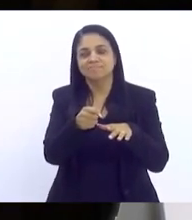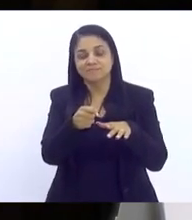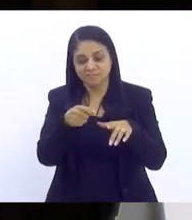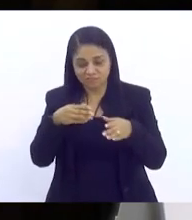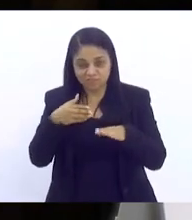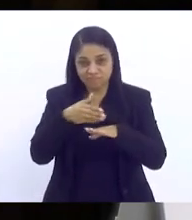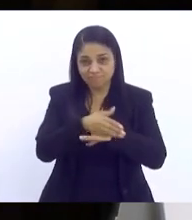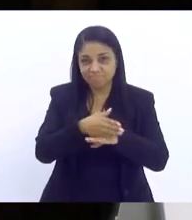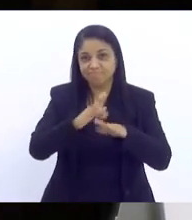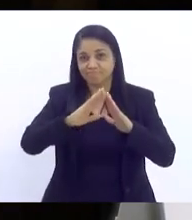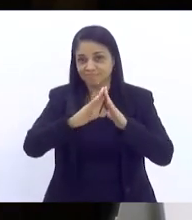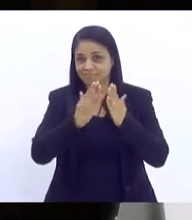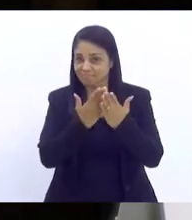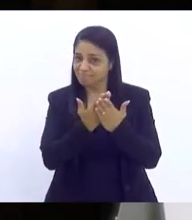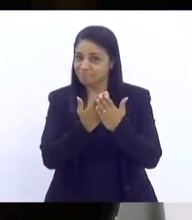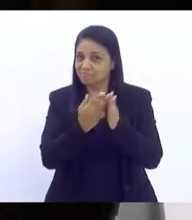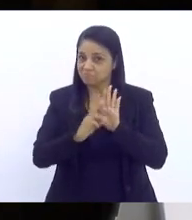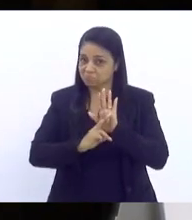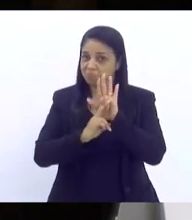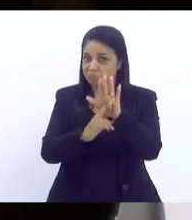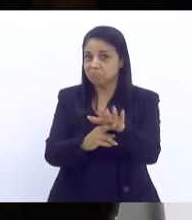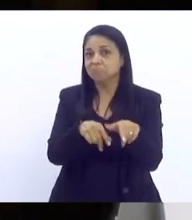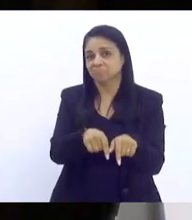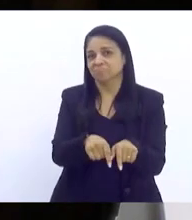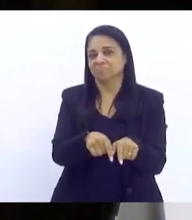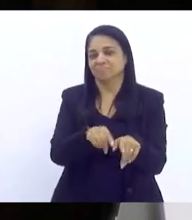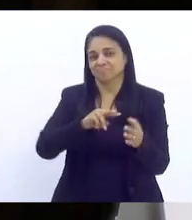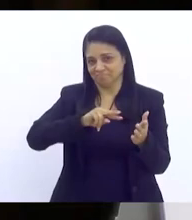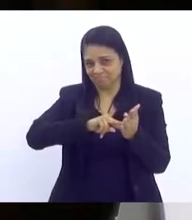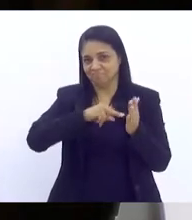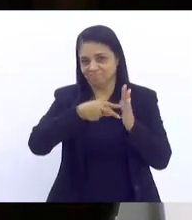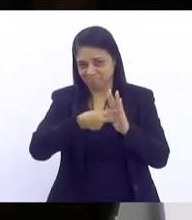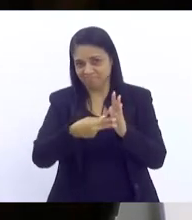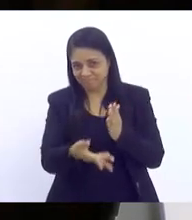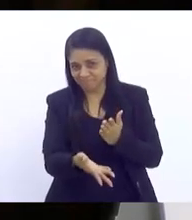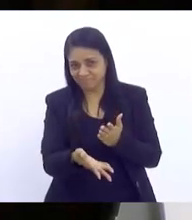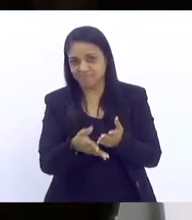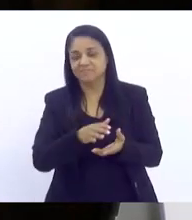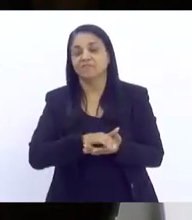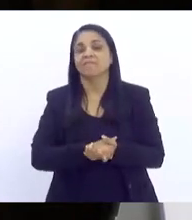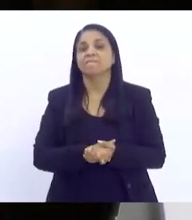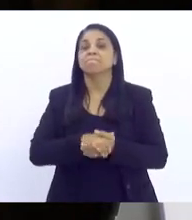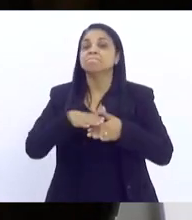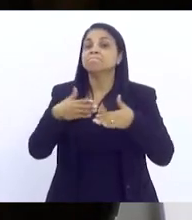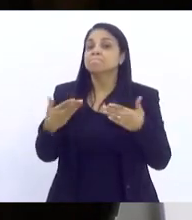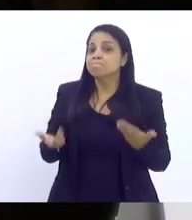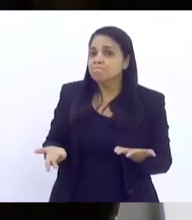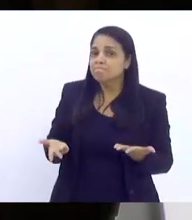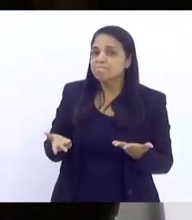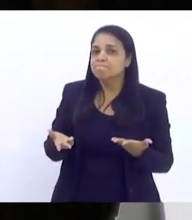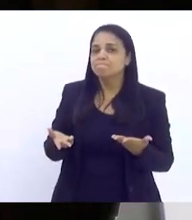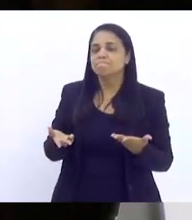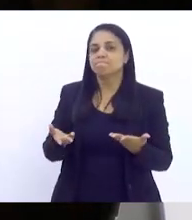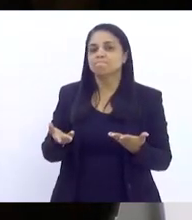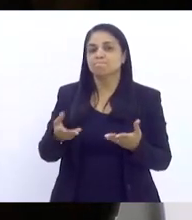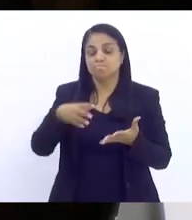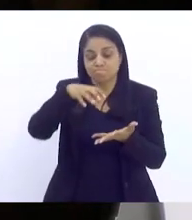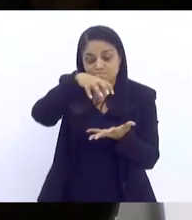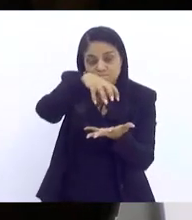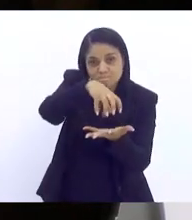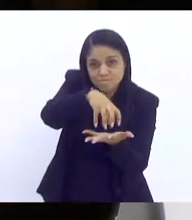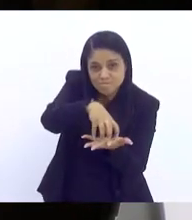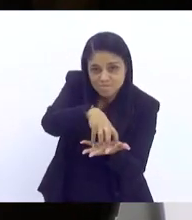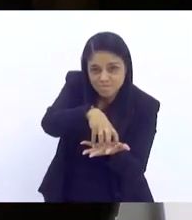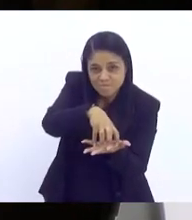protagonistas nesse sentido. Então, essa questão do núcleo